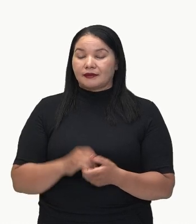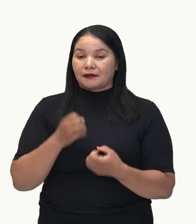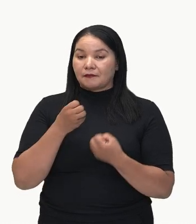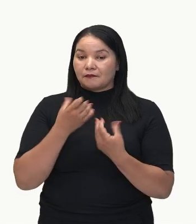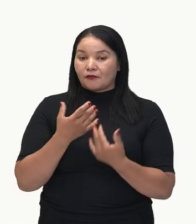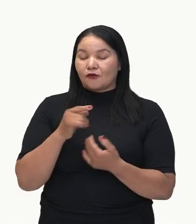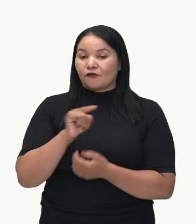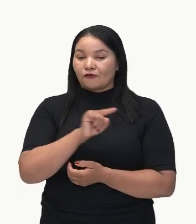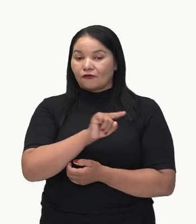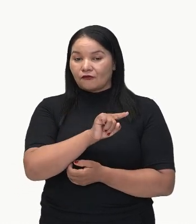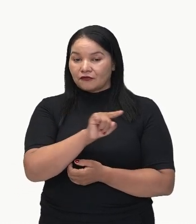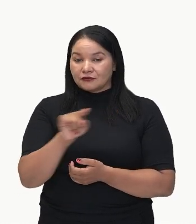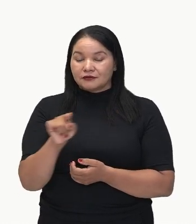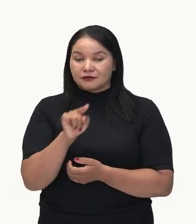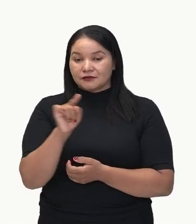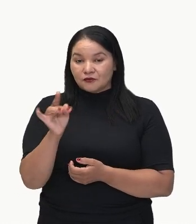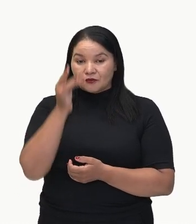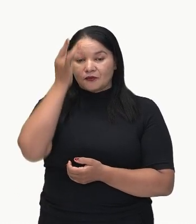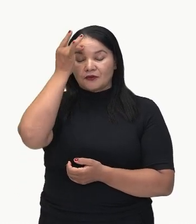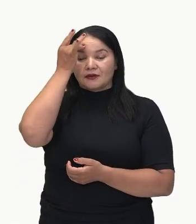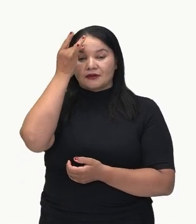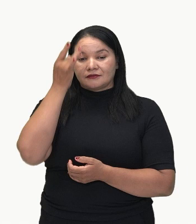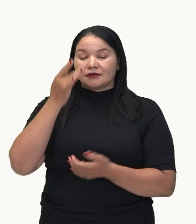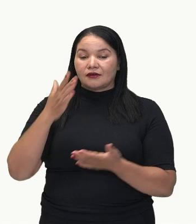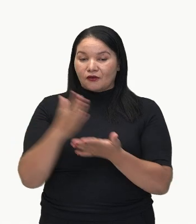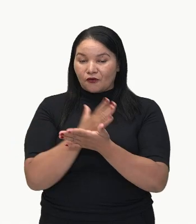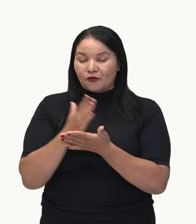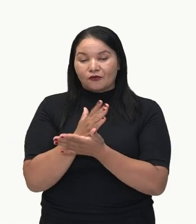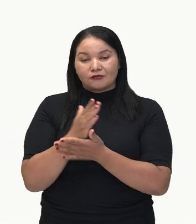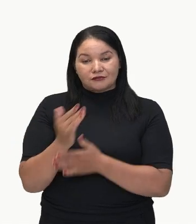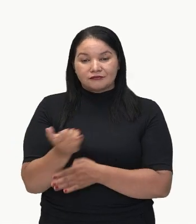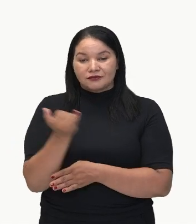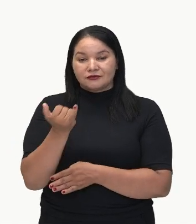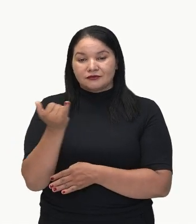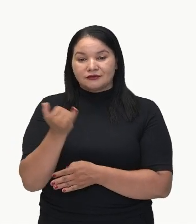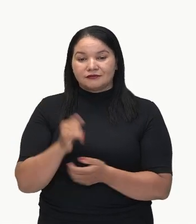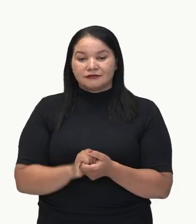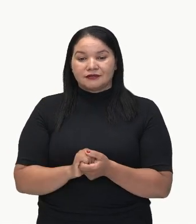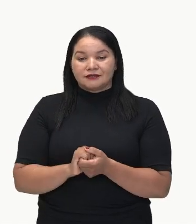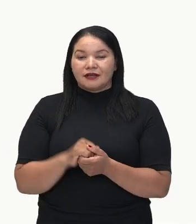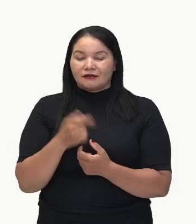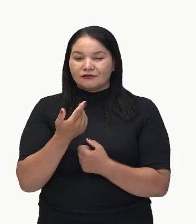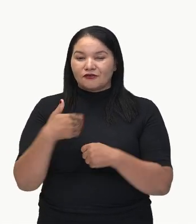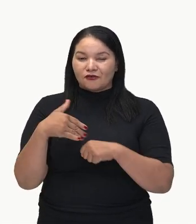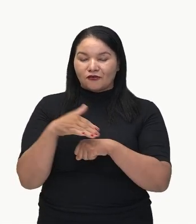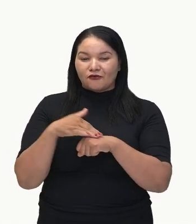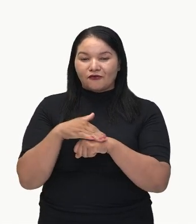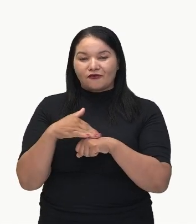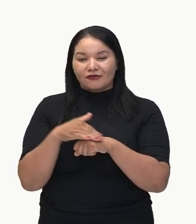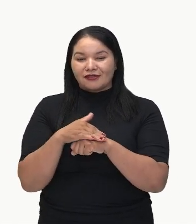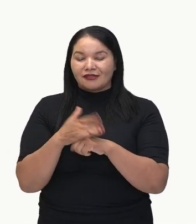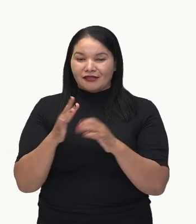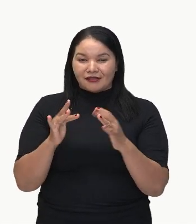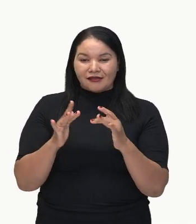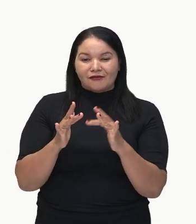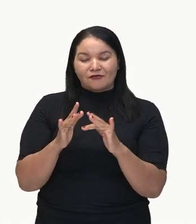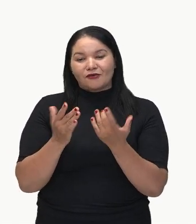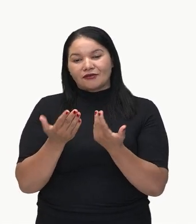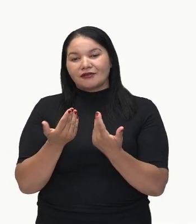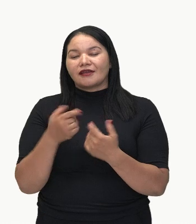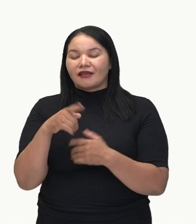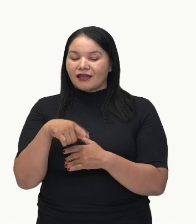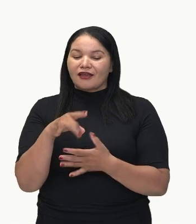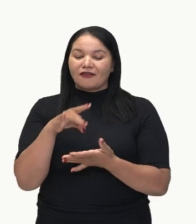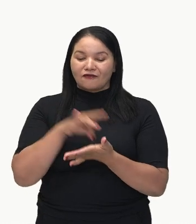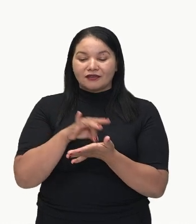memorizar algumas, né? Já pensou? Você mete em uma conversa com a sua namorada e diz bem assim, é verdade,